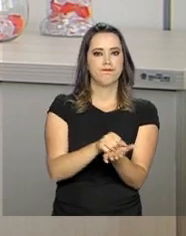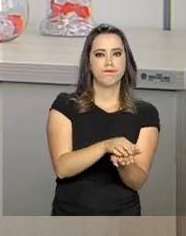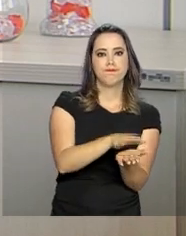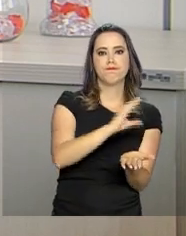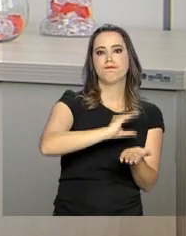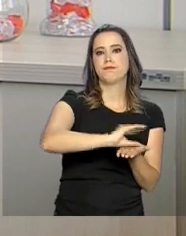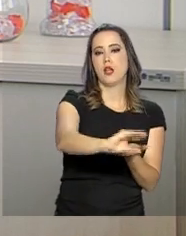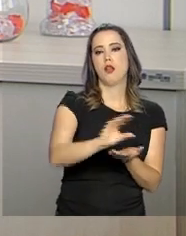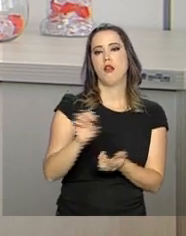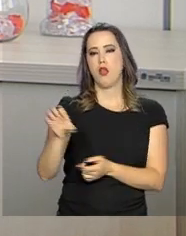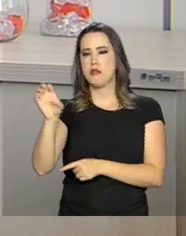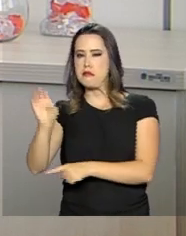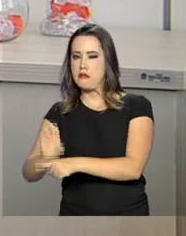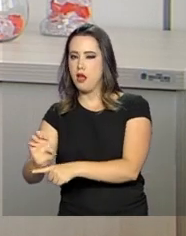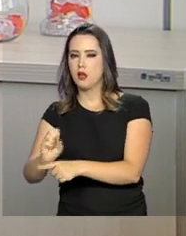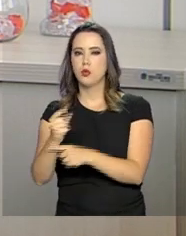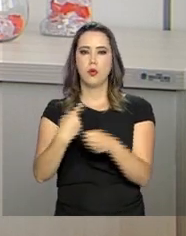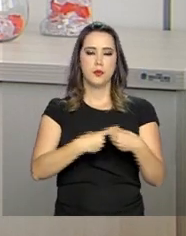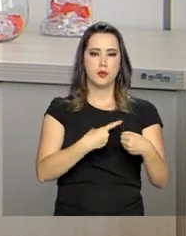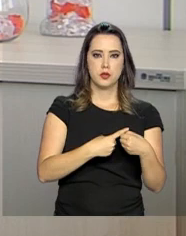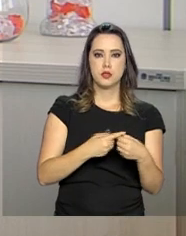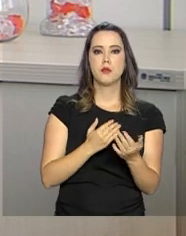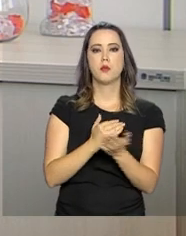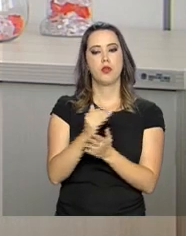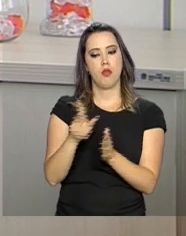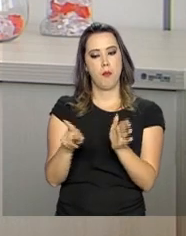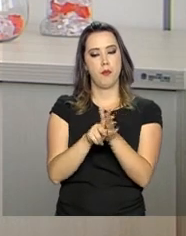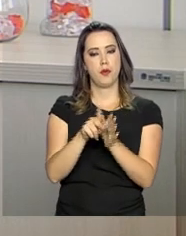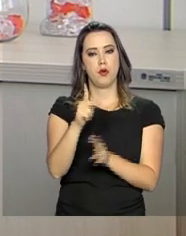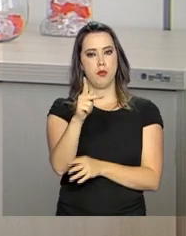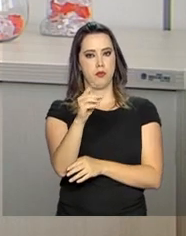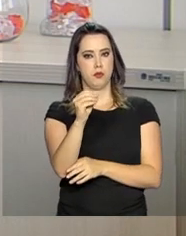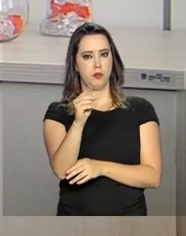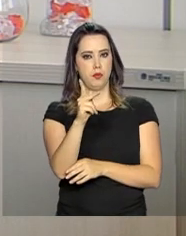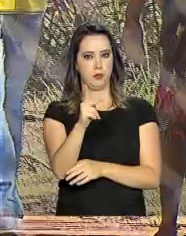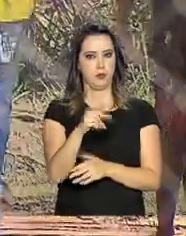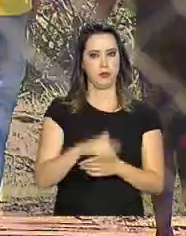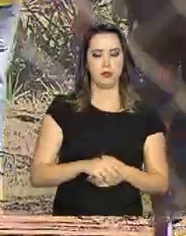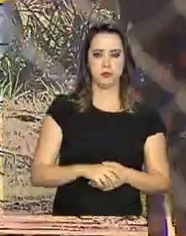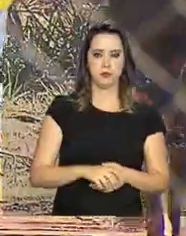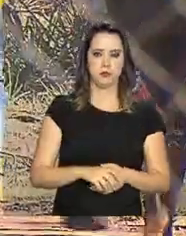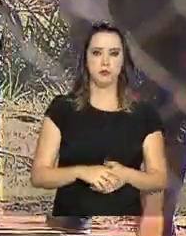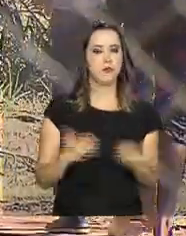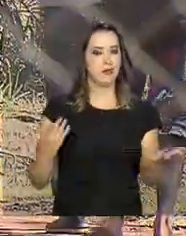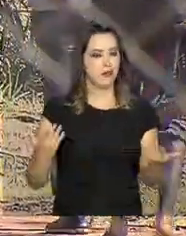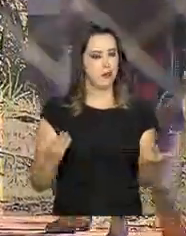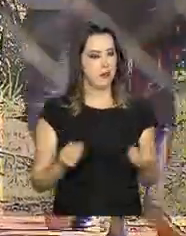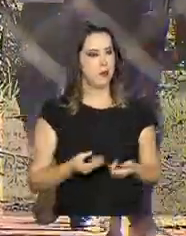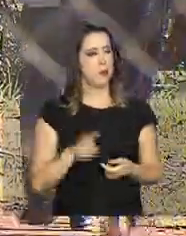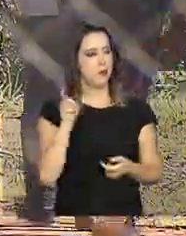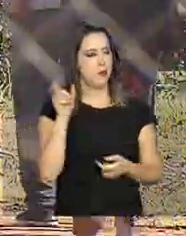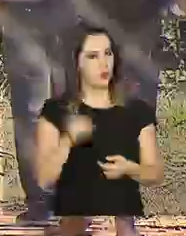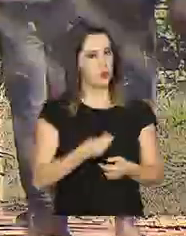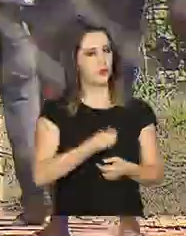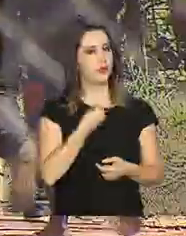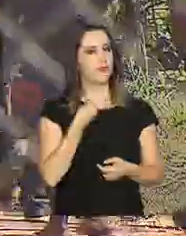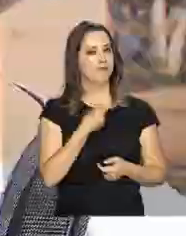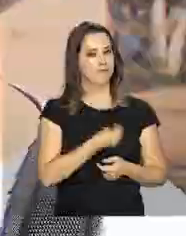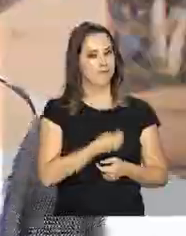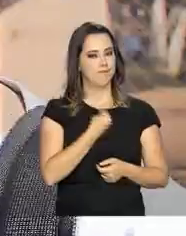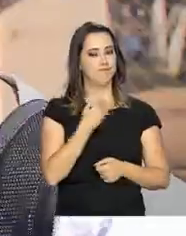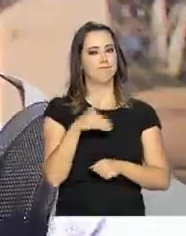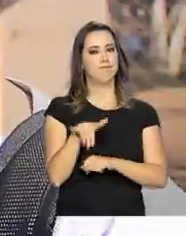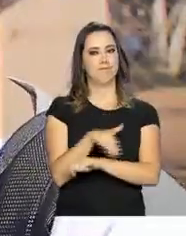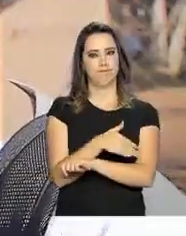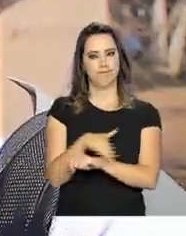município a implantar em seus territórios esses equipamentos. Para quem mora na rua e frequenta o local,